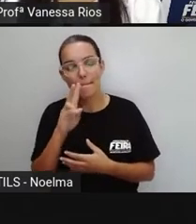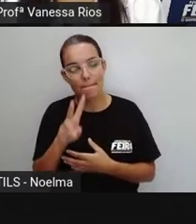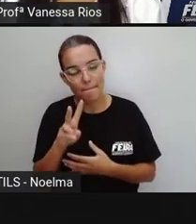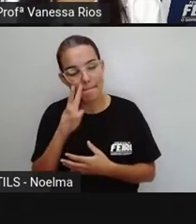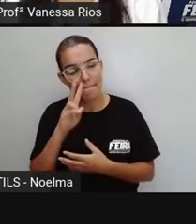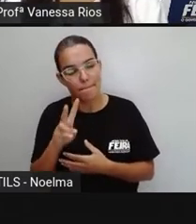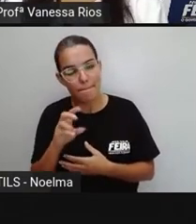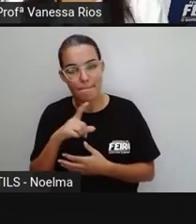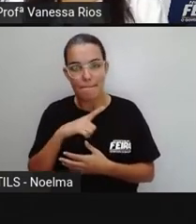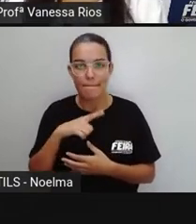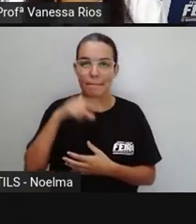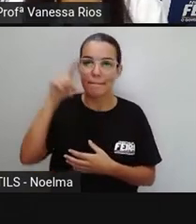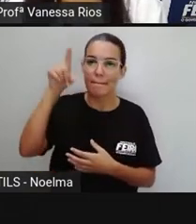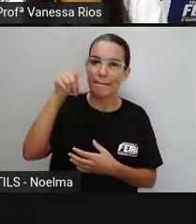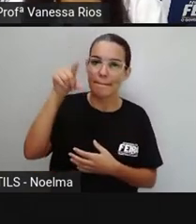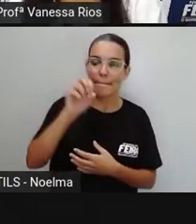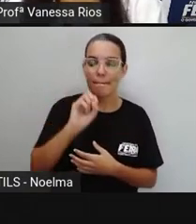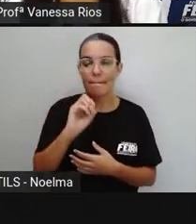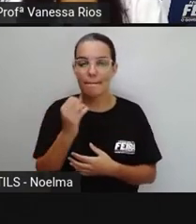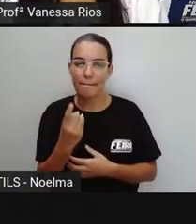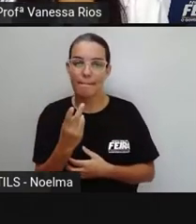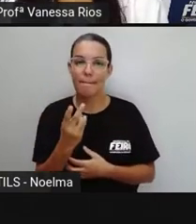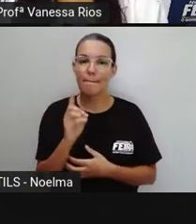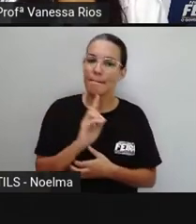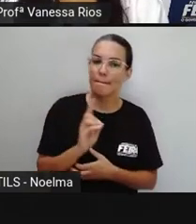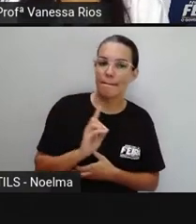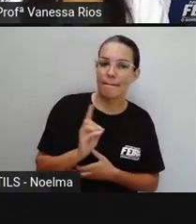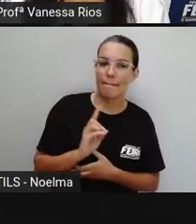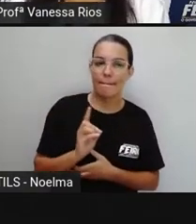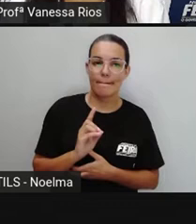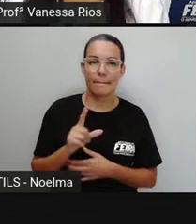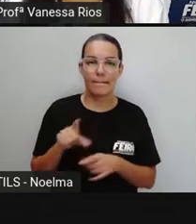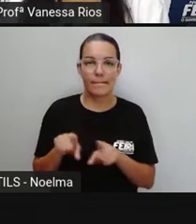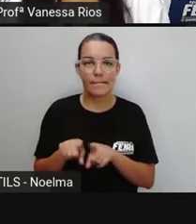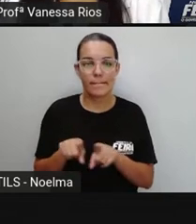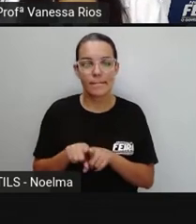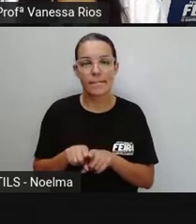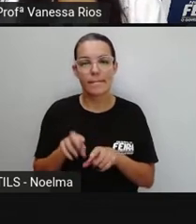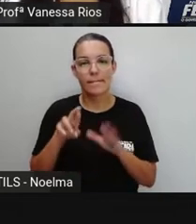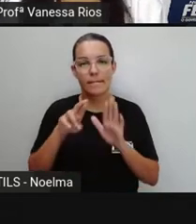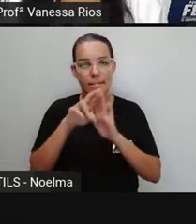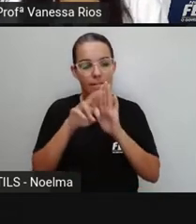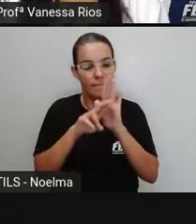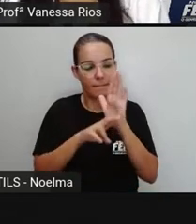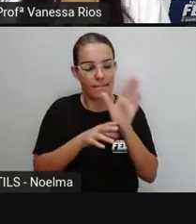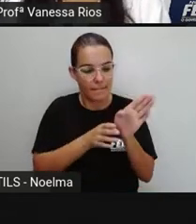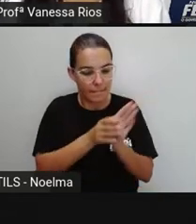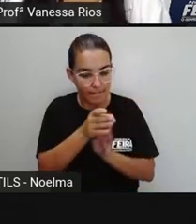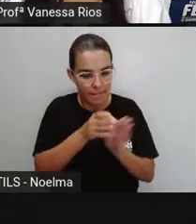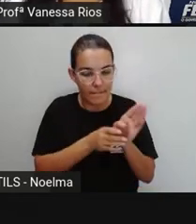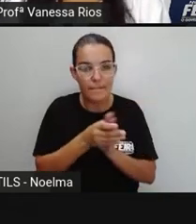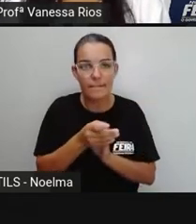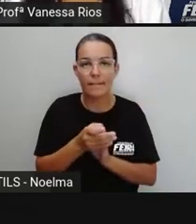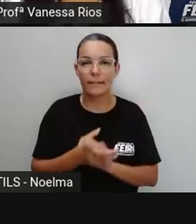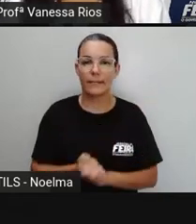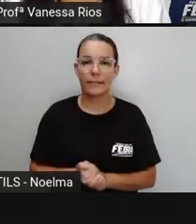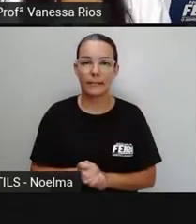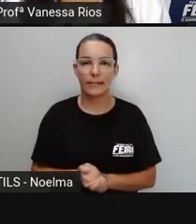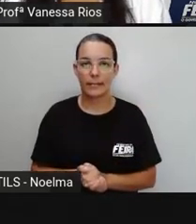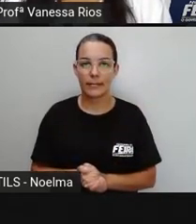dependendo da posição da sílaba tônica e dependendo das regras que vão nos orientar em relação a isso.